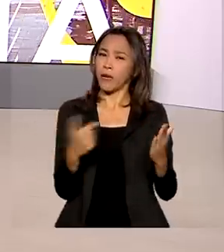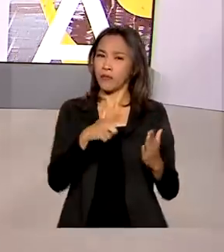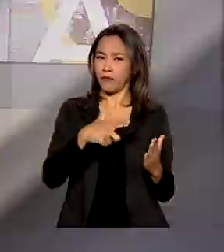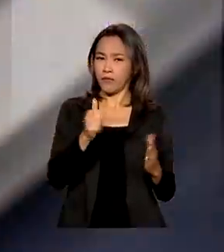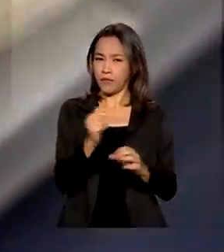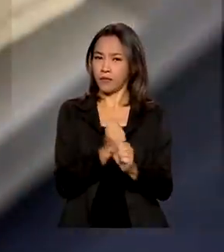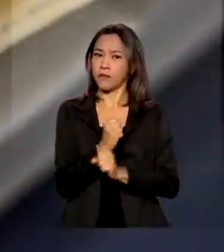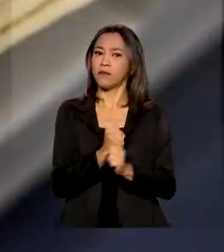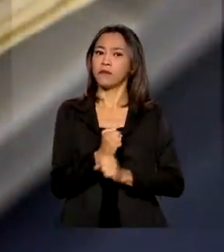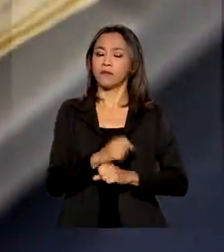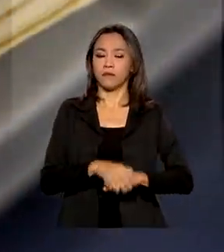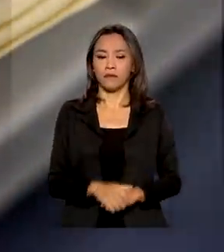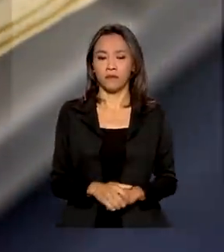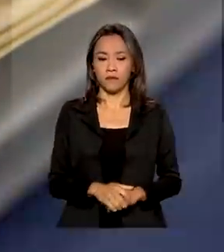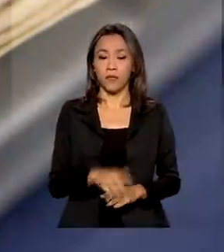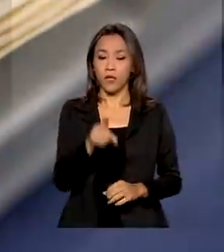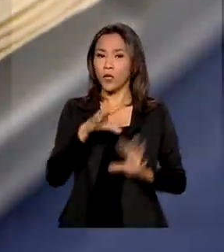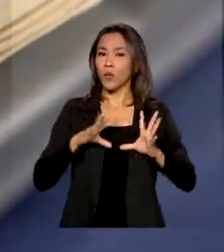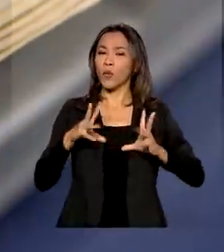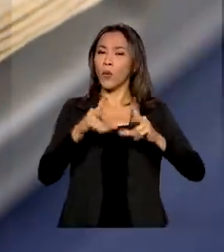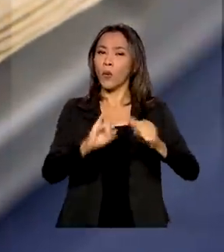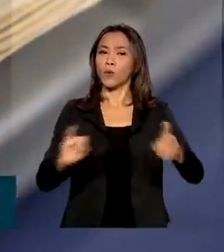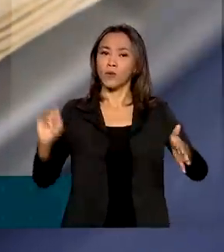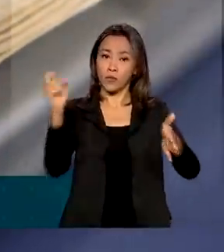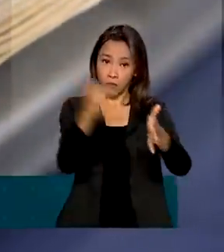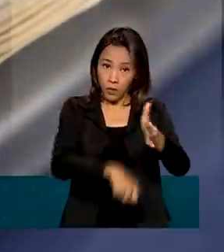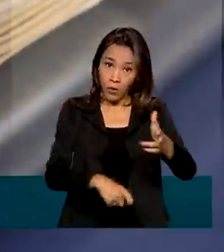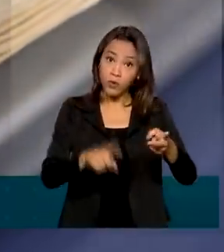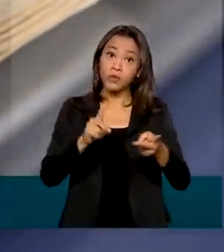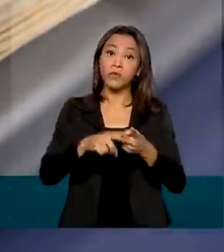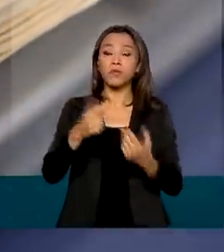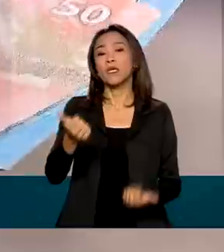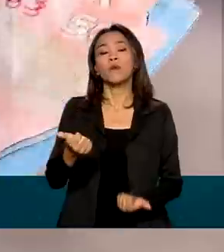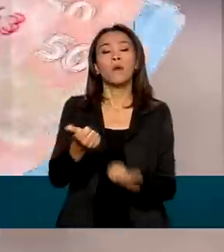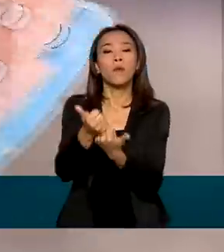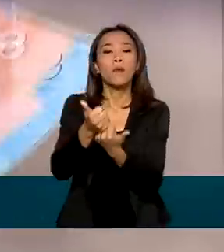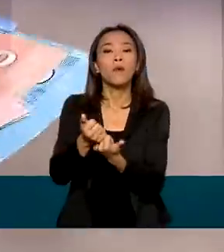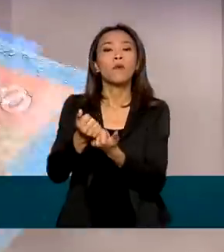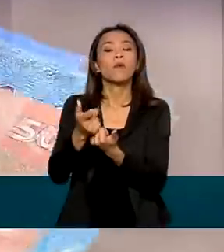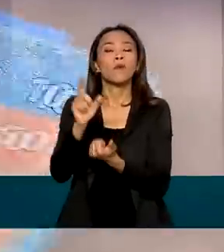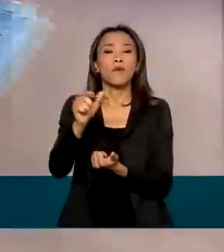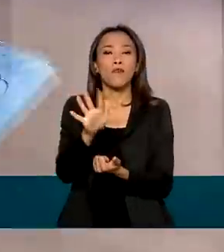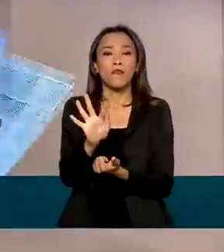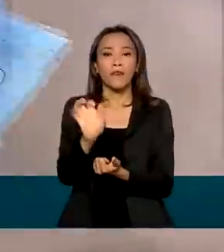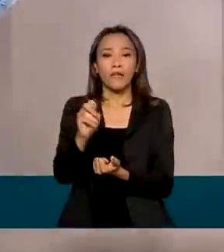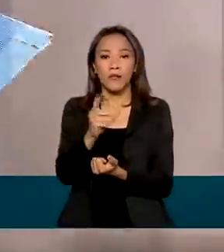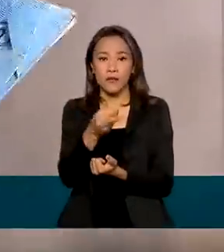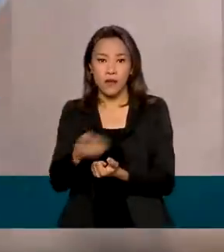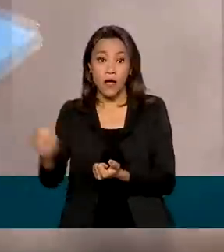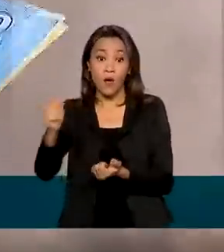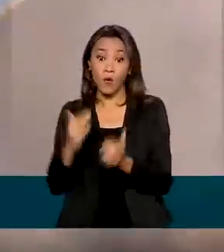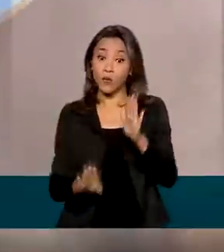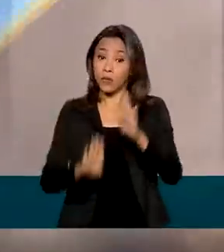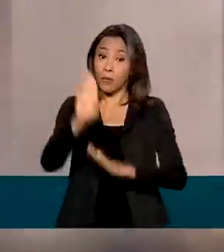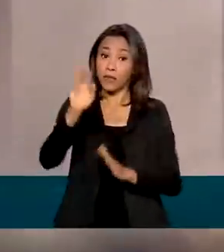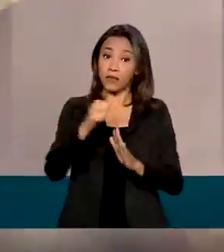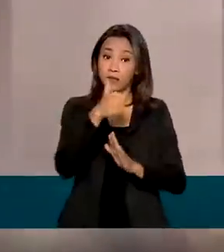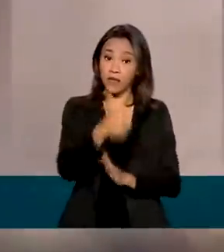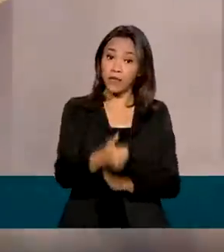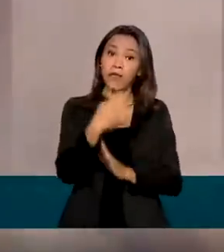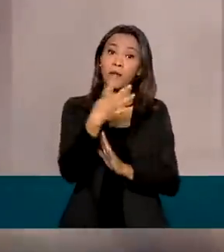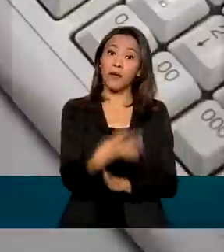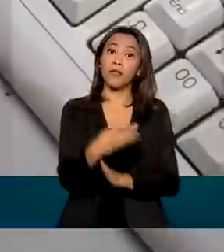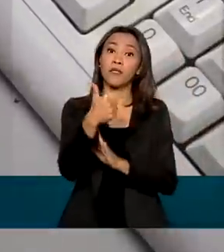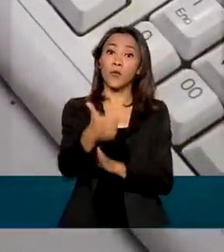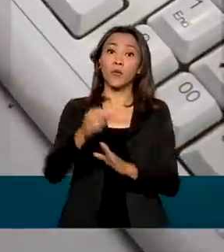Todos os impostos e contribuições federais pagos em maio ultrapassaram 142 bilhões de